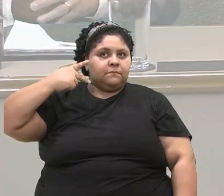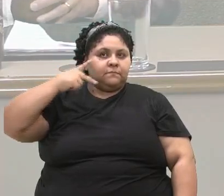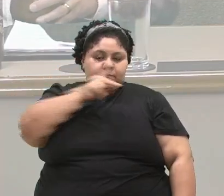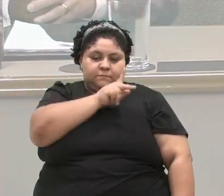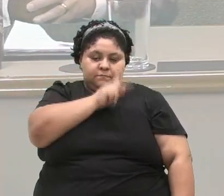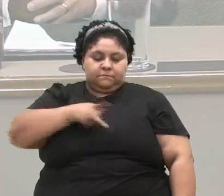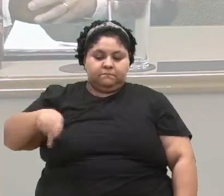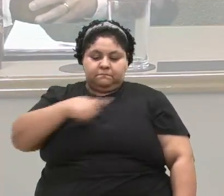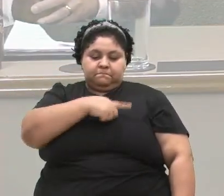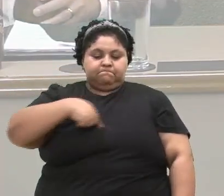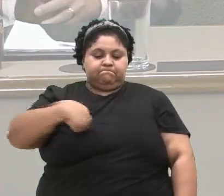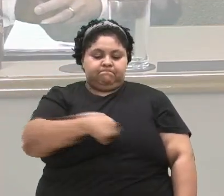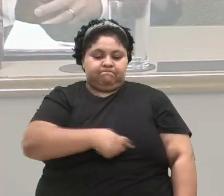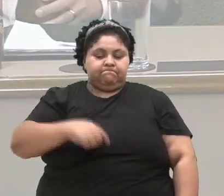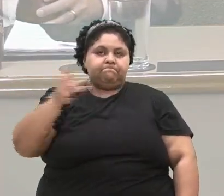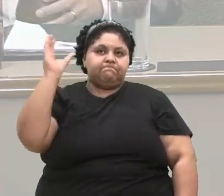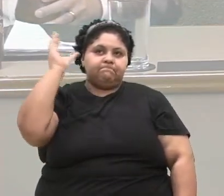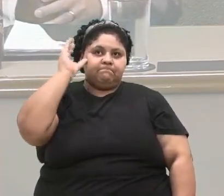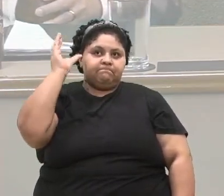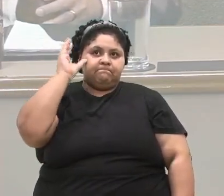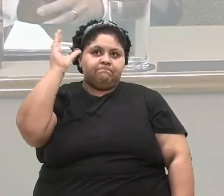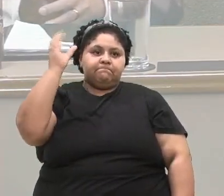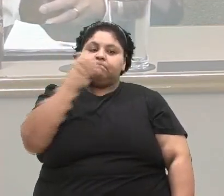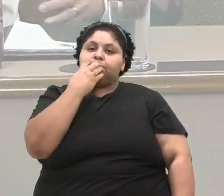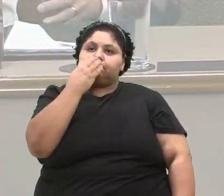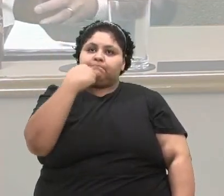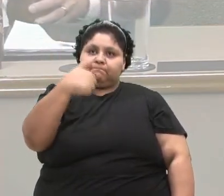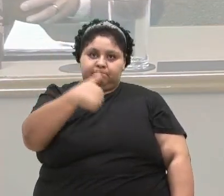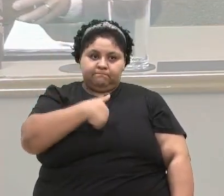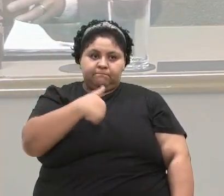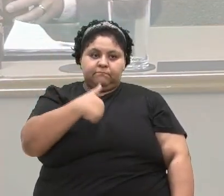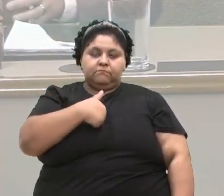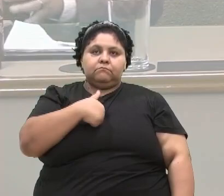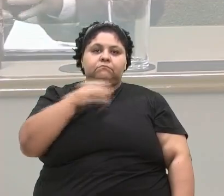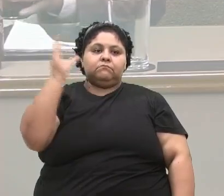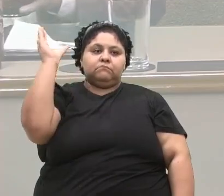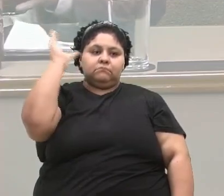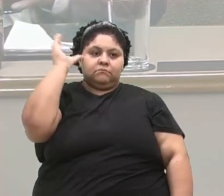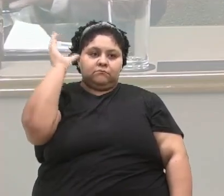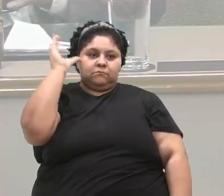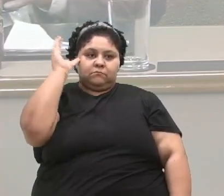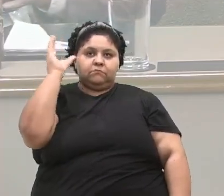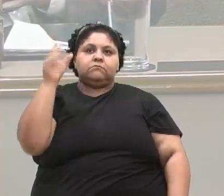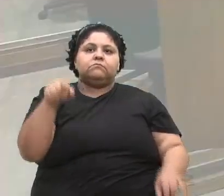vereador Camiles e esse que vos fala, vereador Ulmir Cadore. Era isso, senhora presidente.